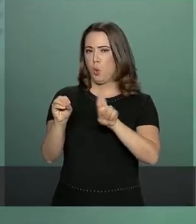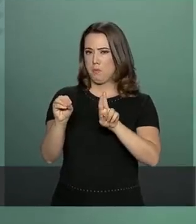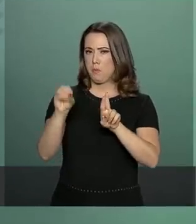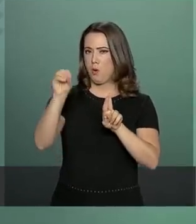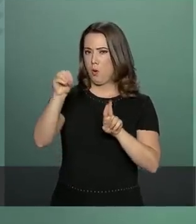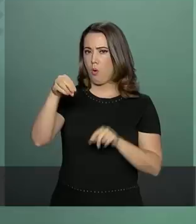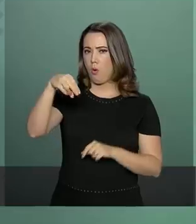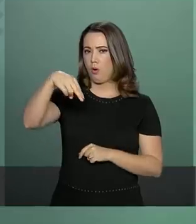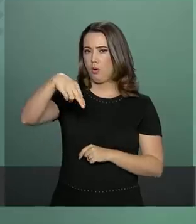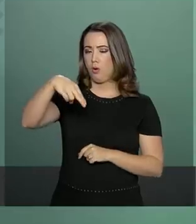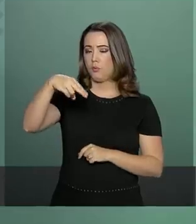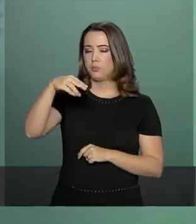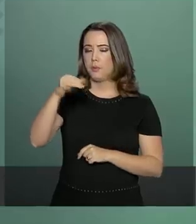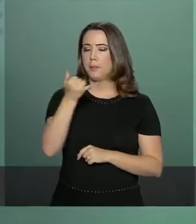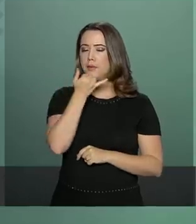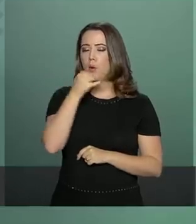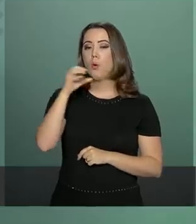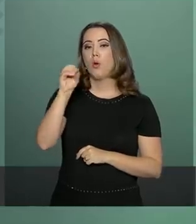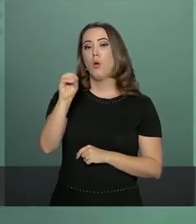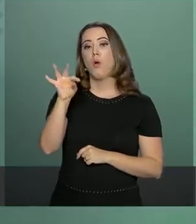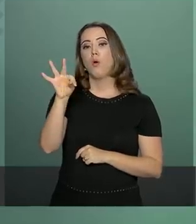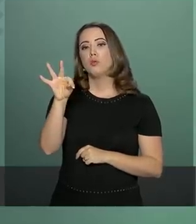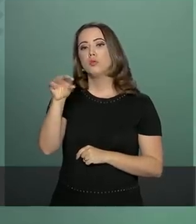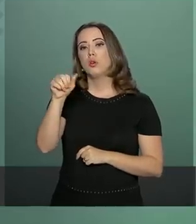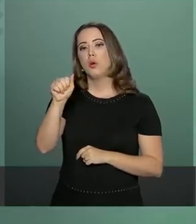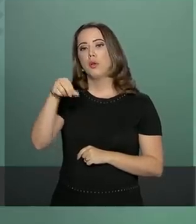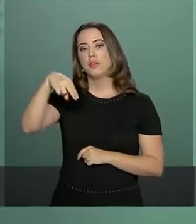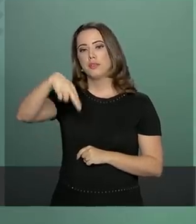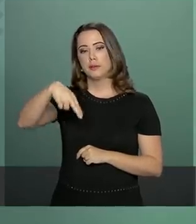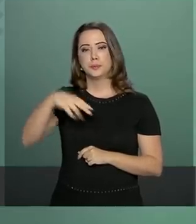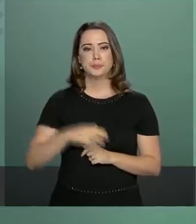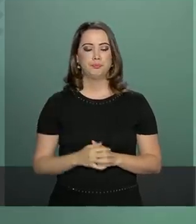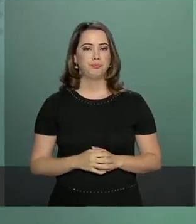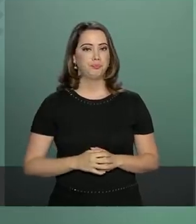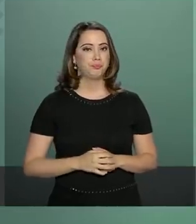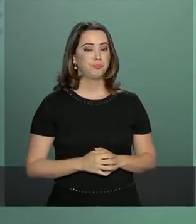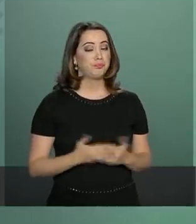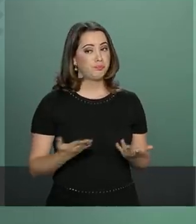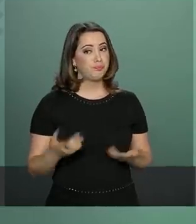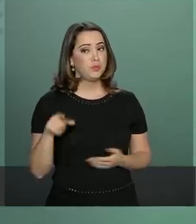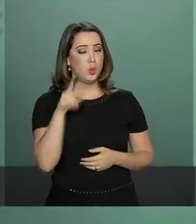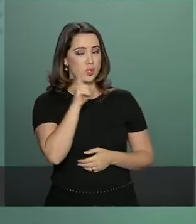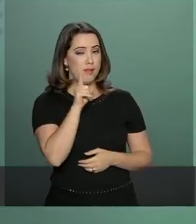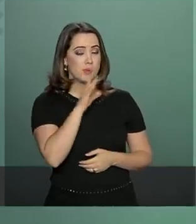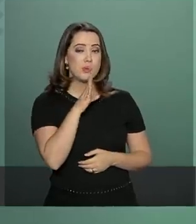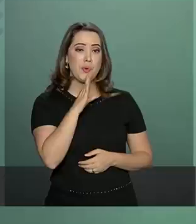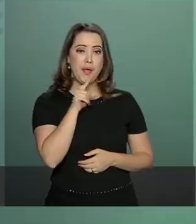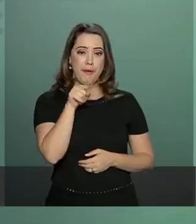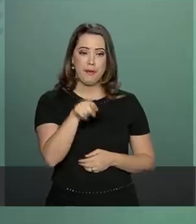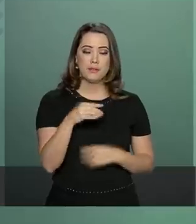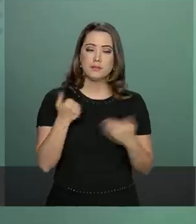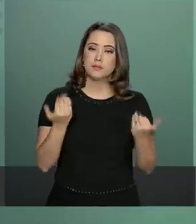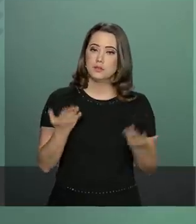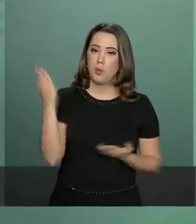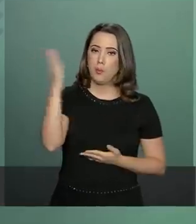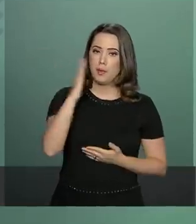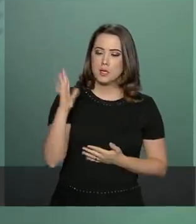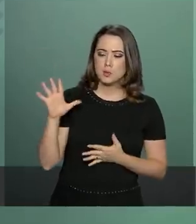por parte dos Estados Unidos, o Brasil passa a ser um aliado